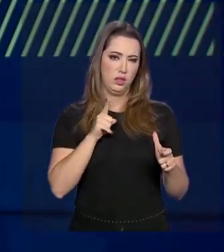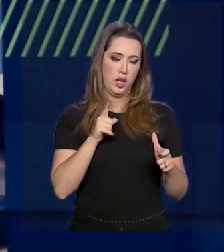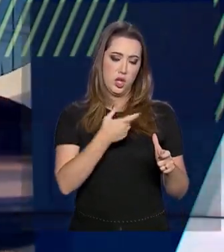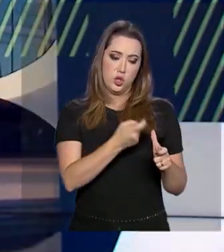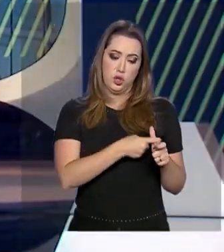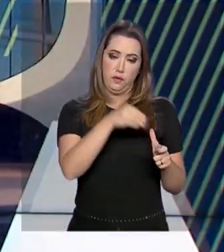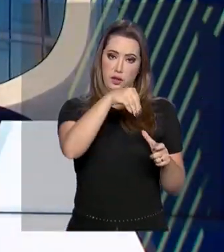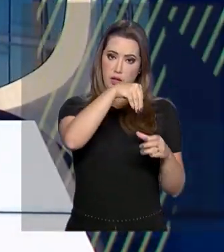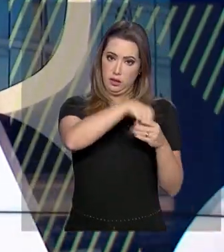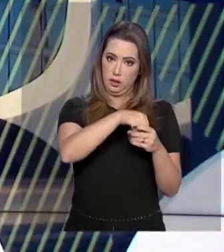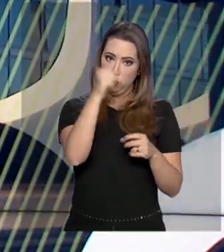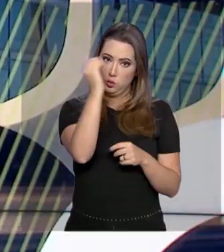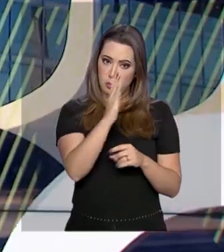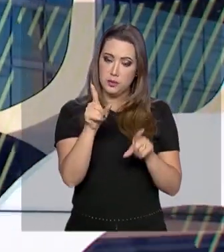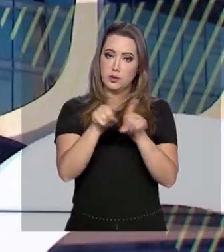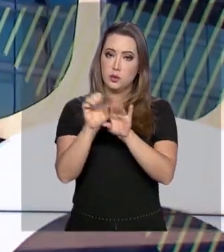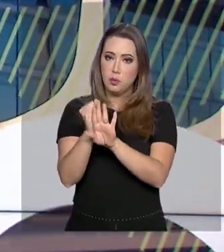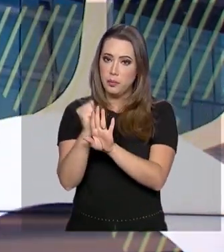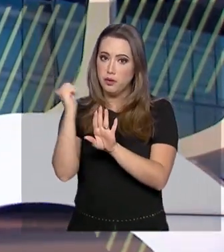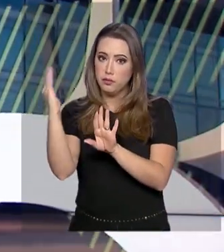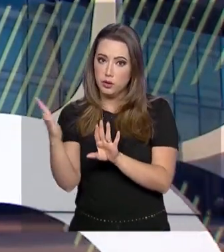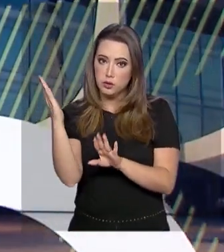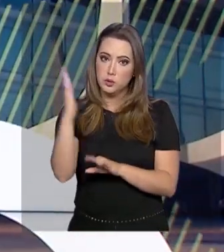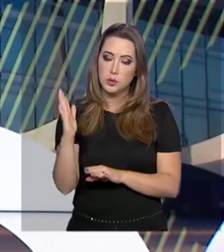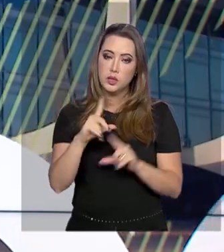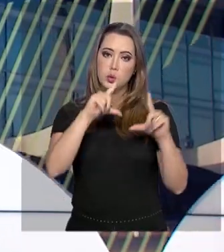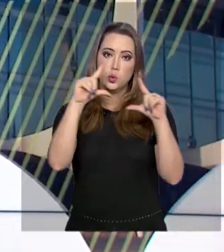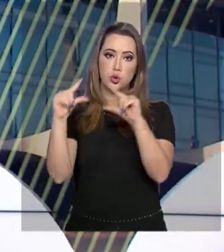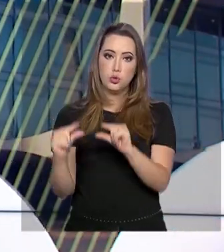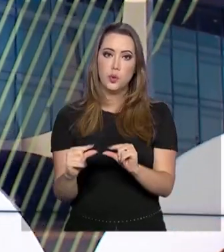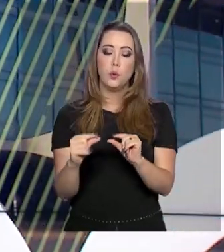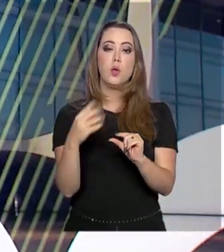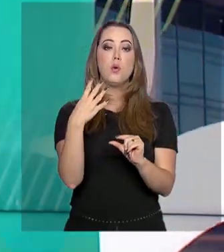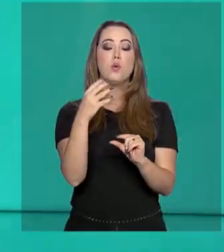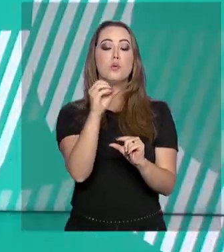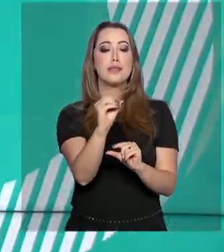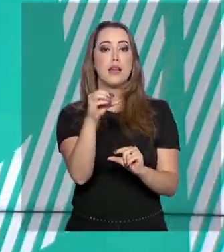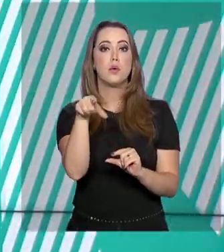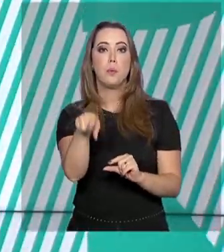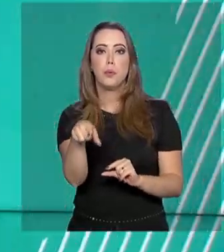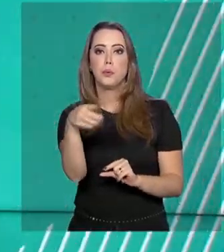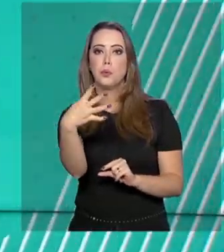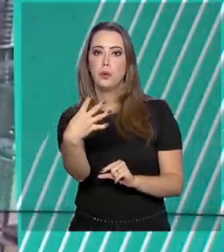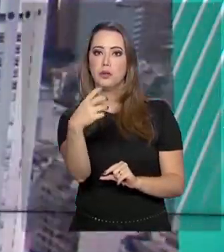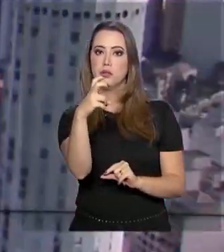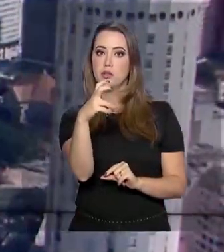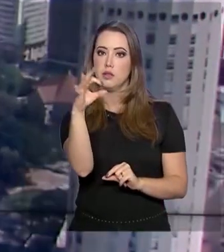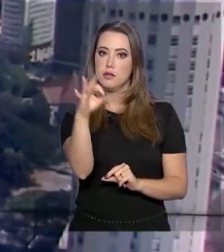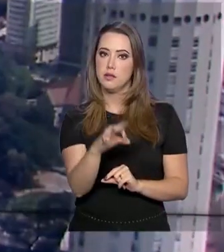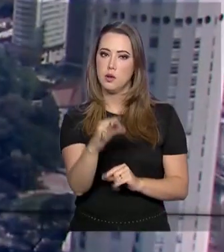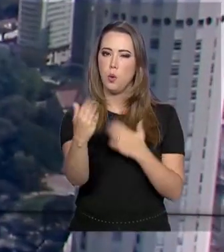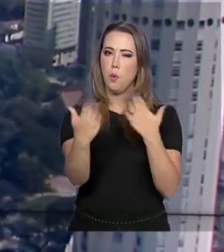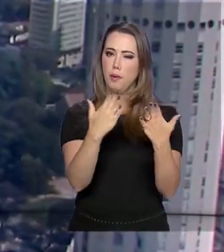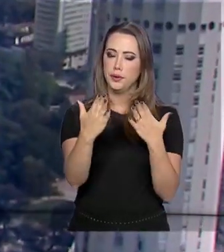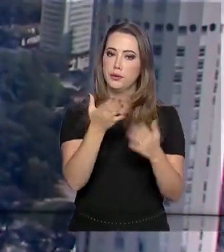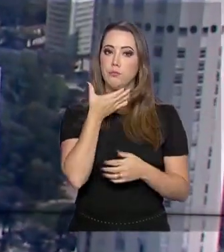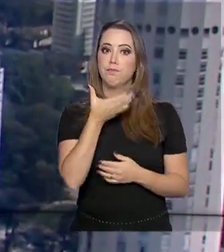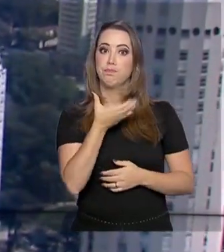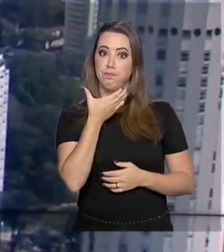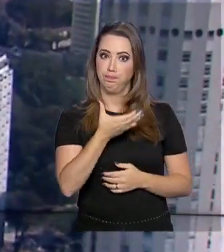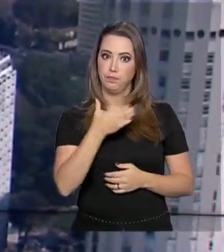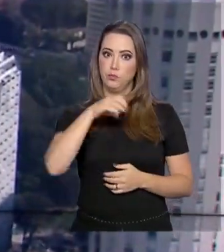interno e externo do Brasil, caiu 0,45% em janeiro, na comparação com dezembro de 2019.